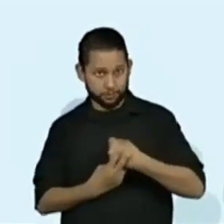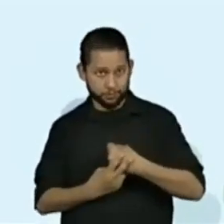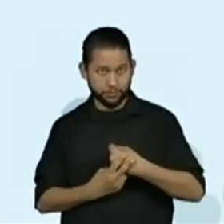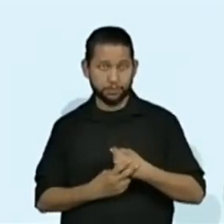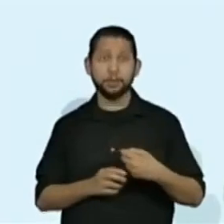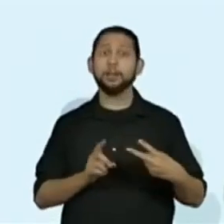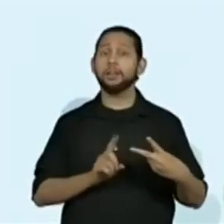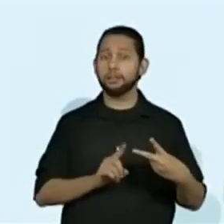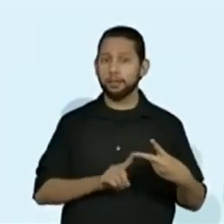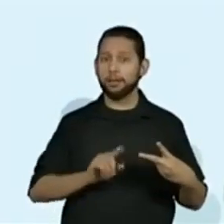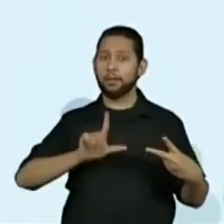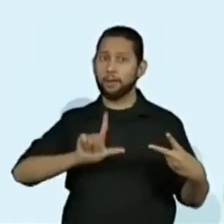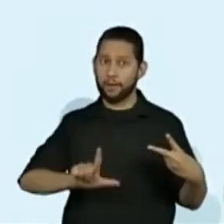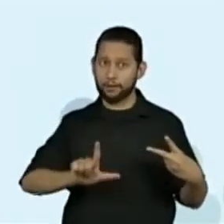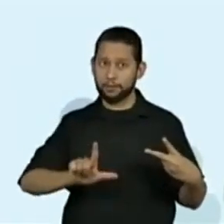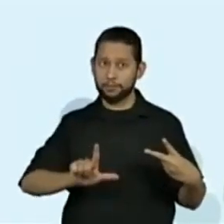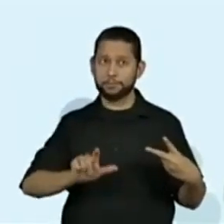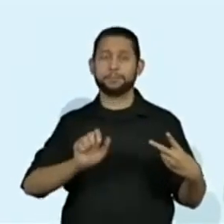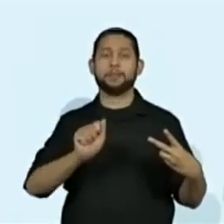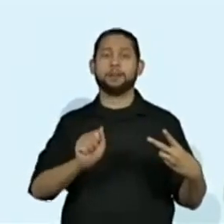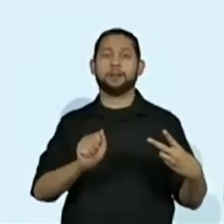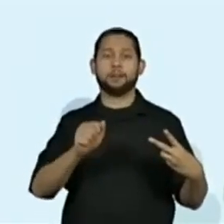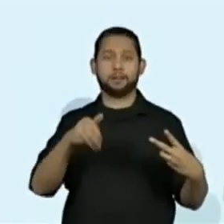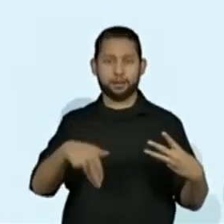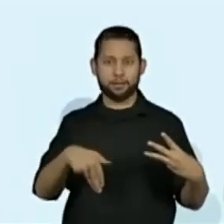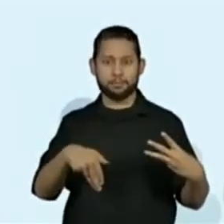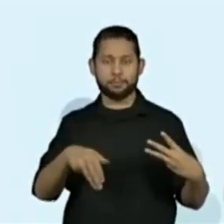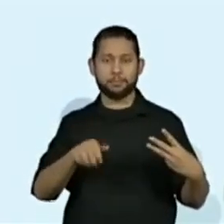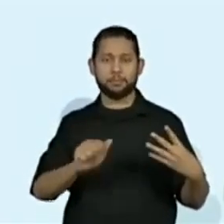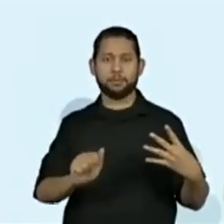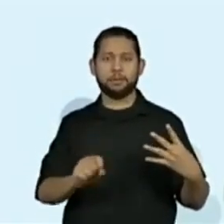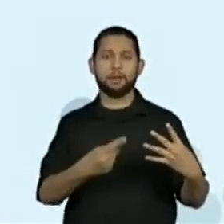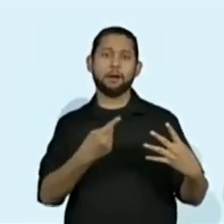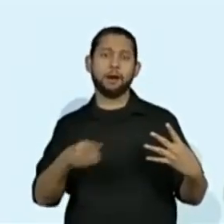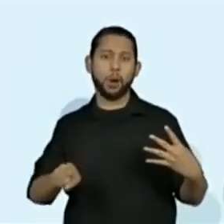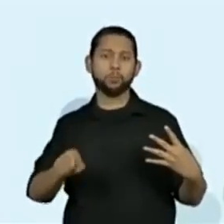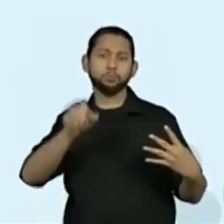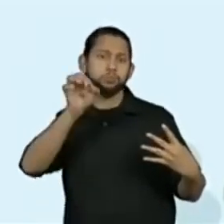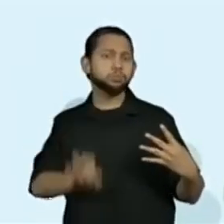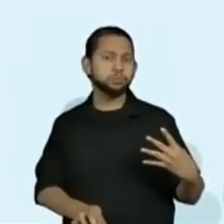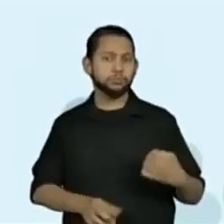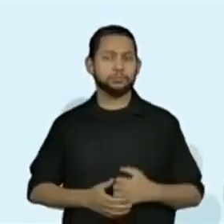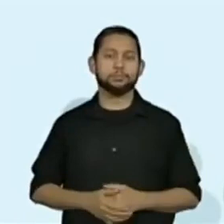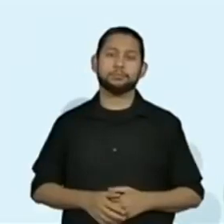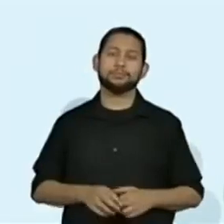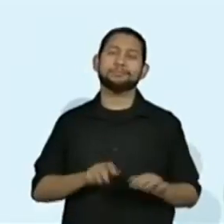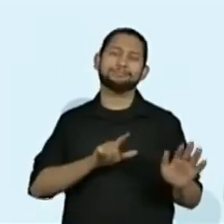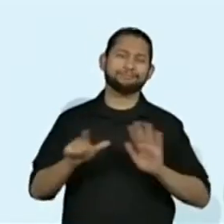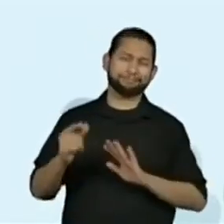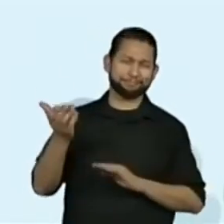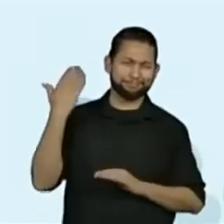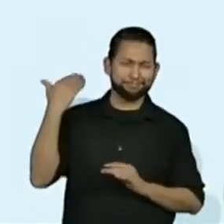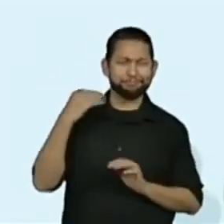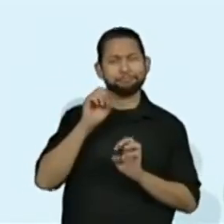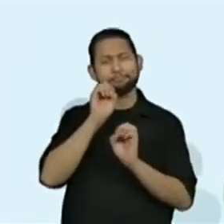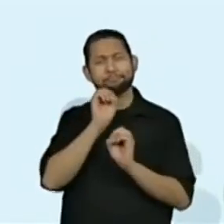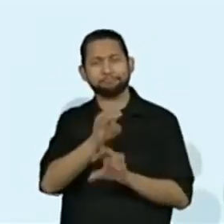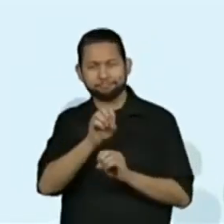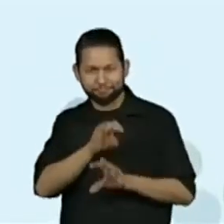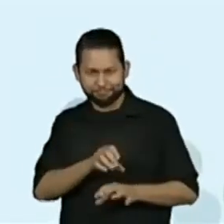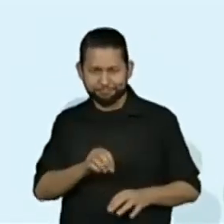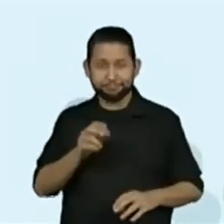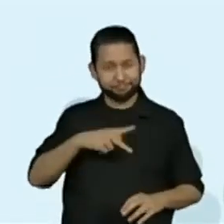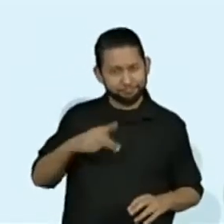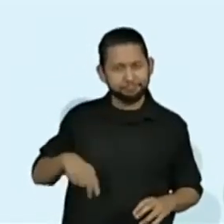AM e ão em verbos. Então, semana passada nós tivemos uma aulinha referente a isso aí com a professora